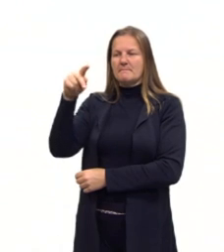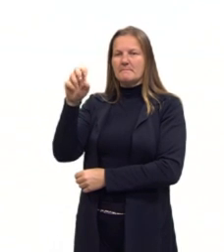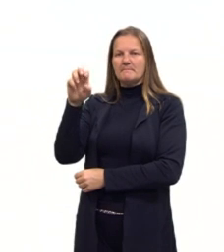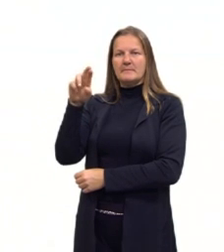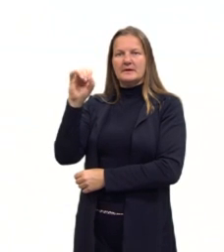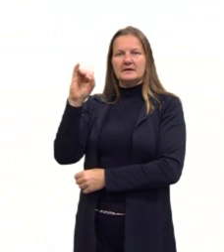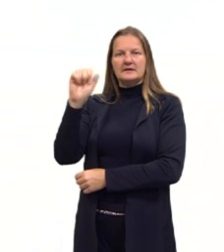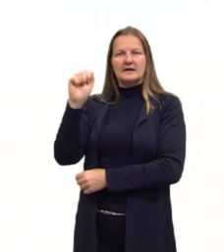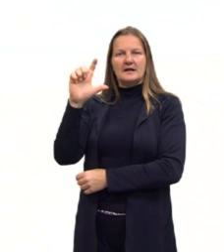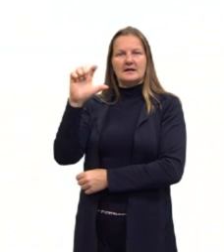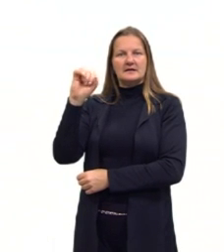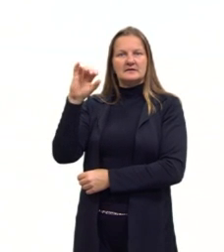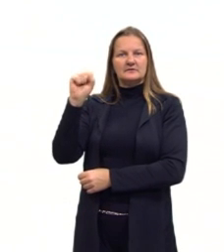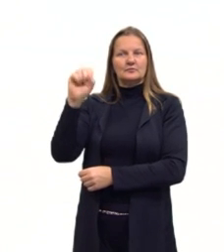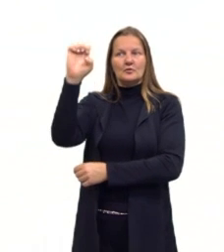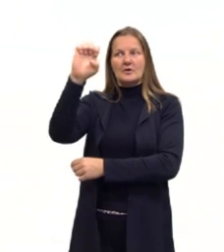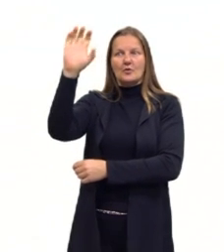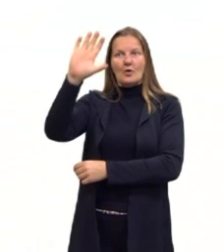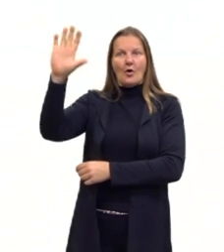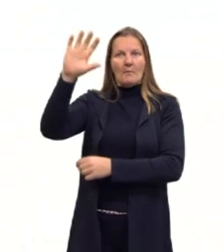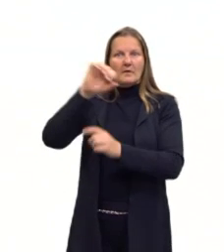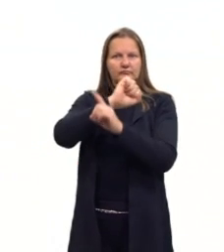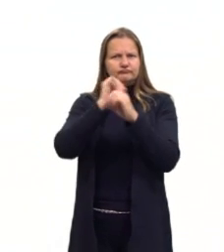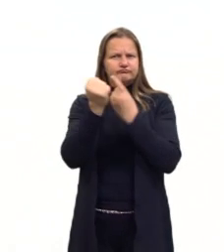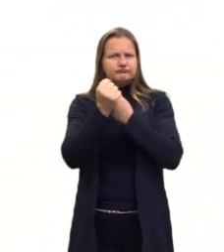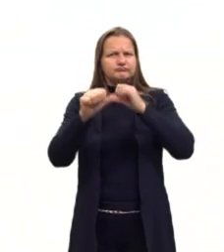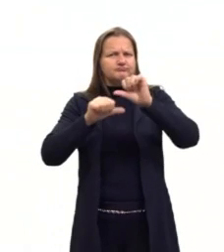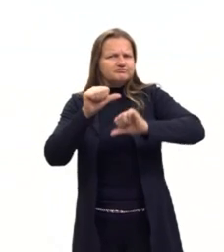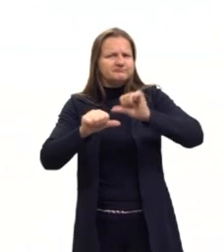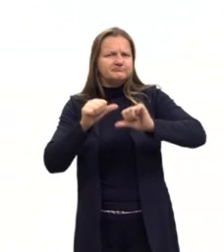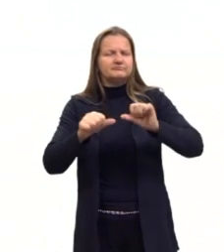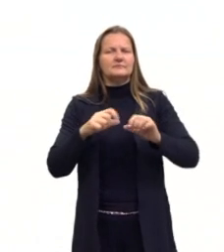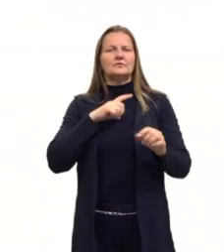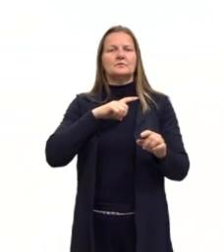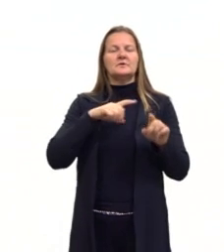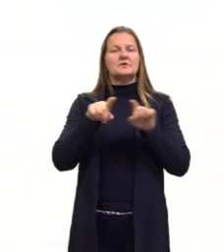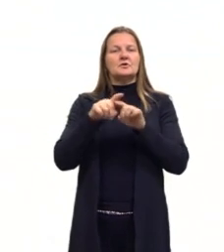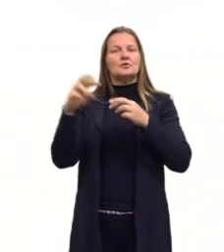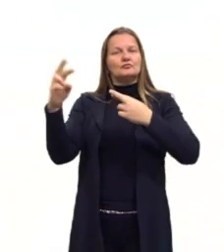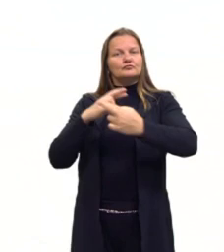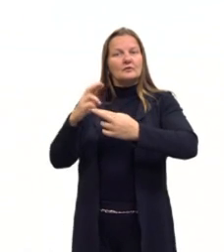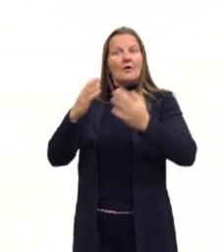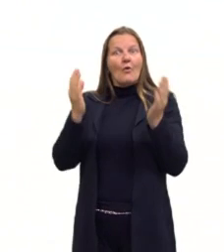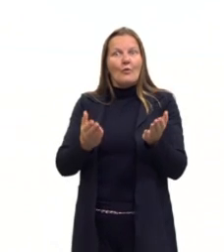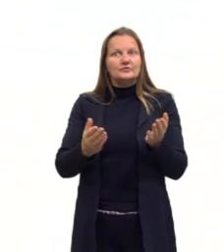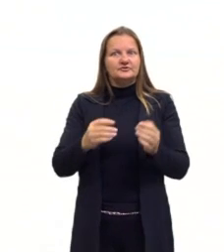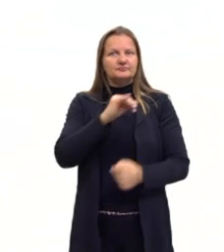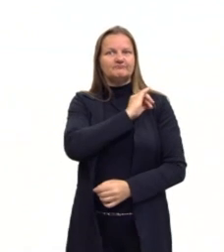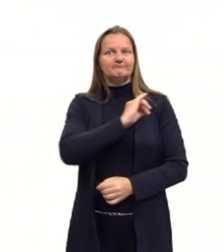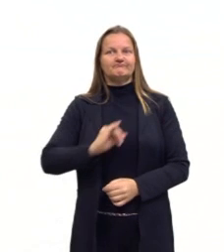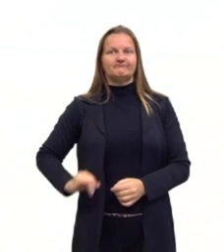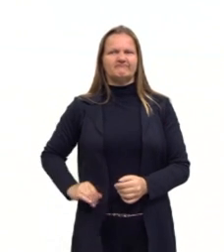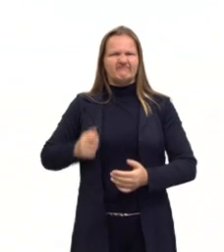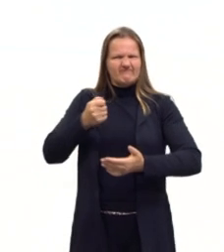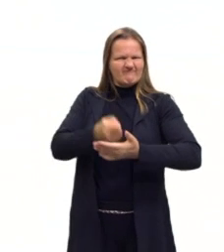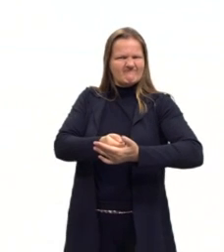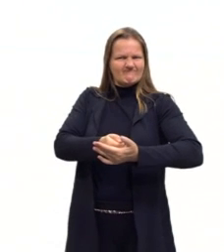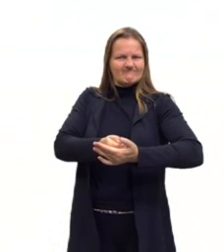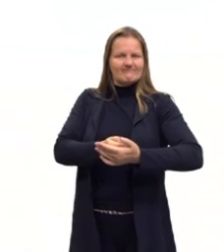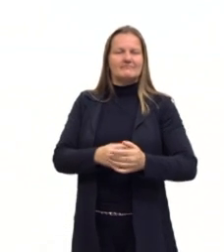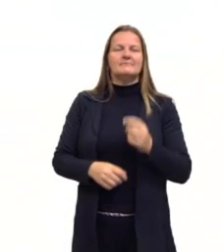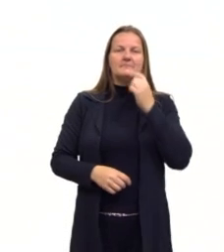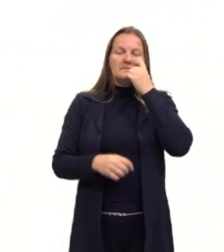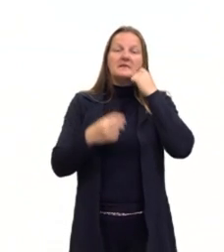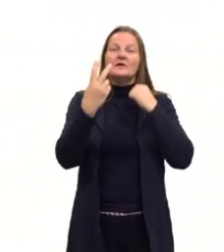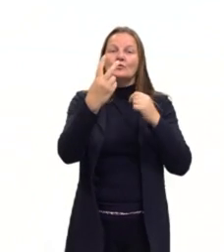sociais da Europa, nós já vimos as transformações relacionadas a isso. E aí, então, entramos no imperialismo, né? E eu trago